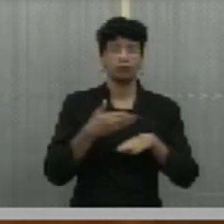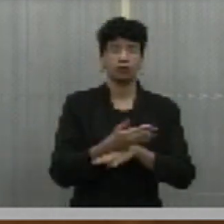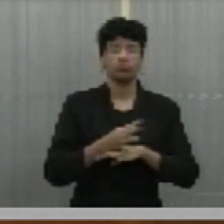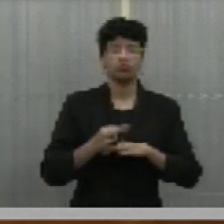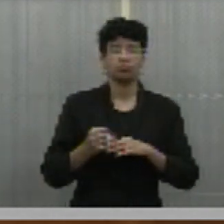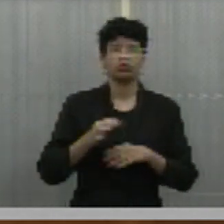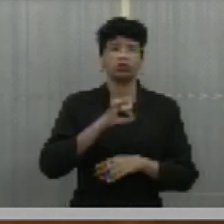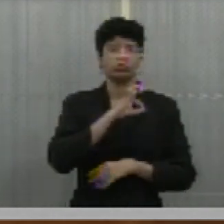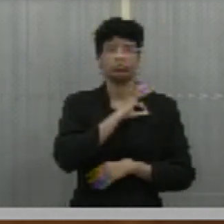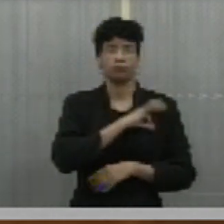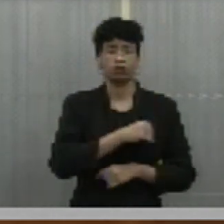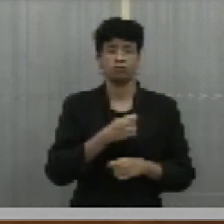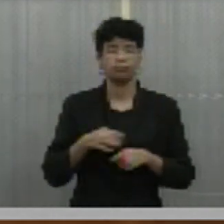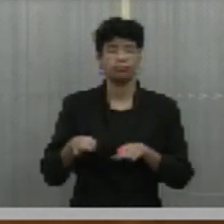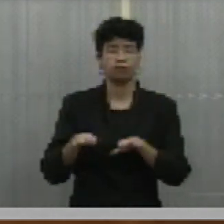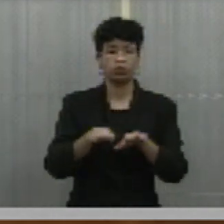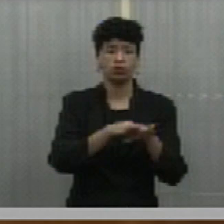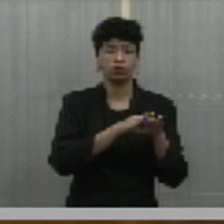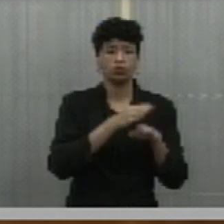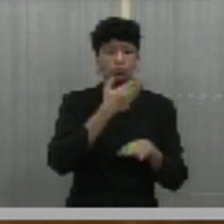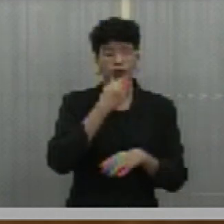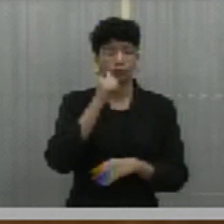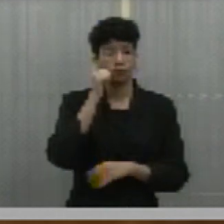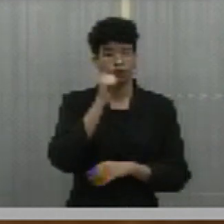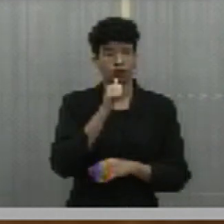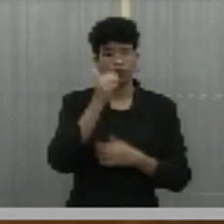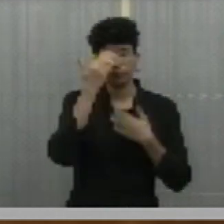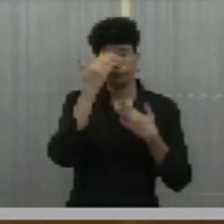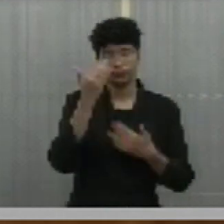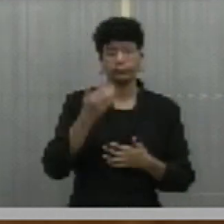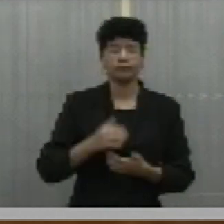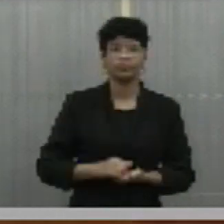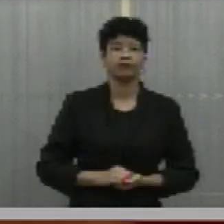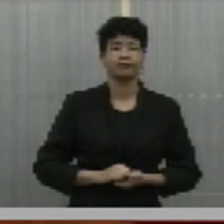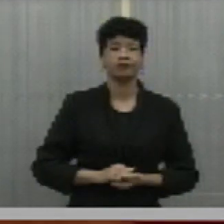isonomia salarial entre trabalhadoras e trabalhadores. Muito obrigado.